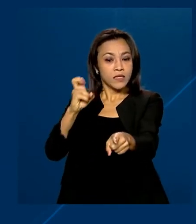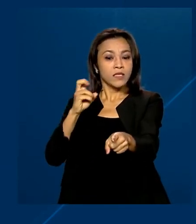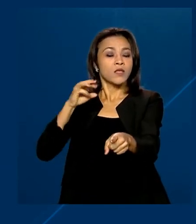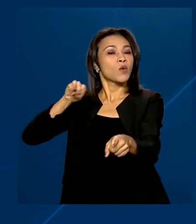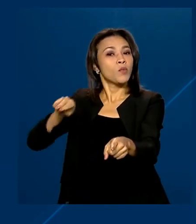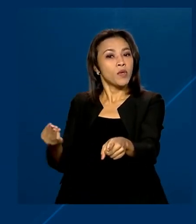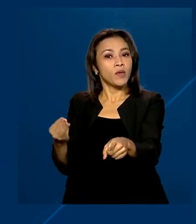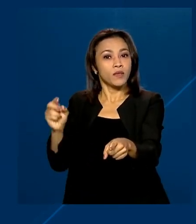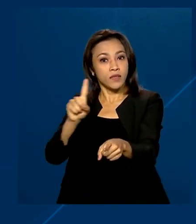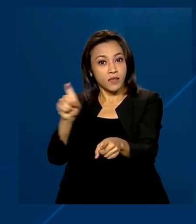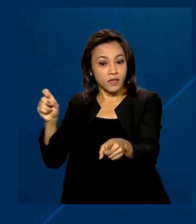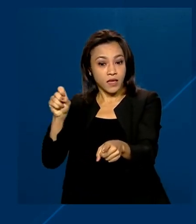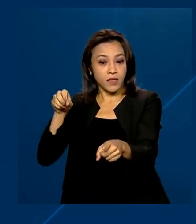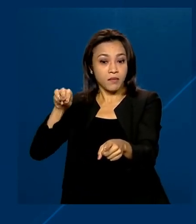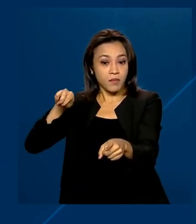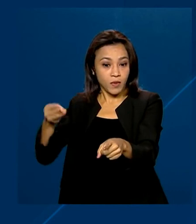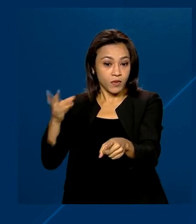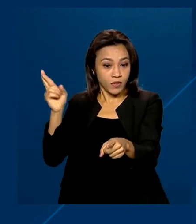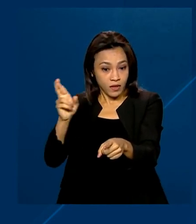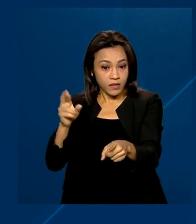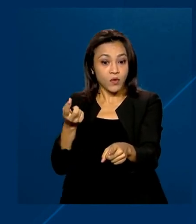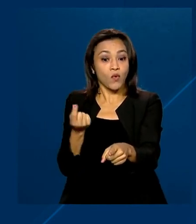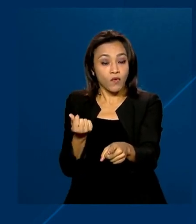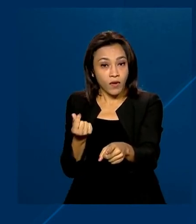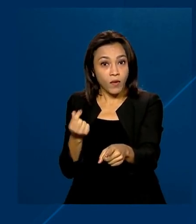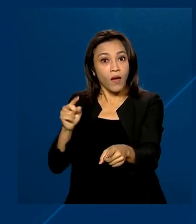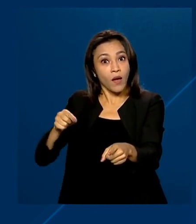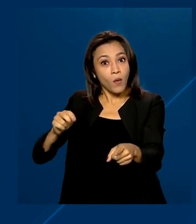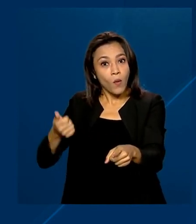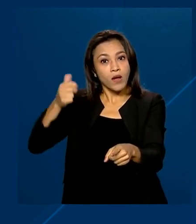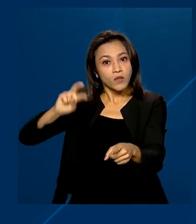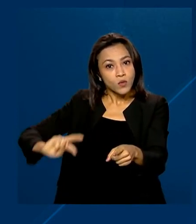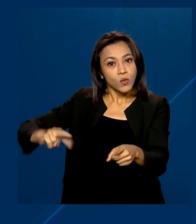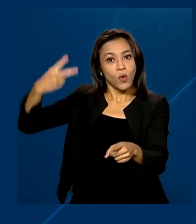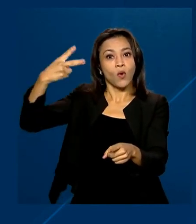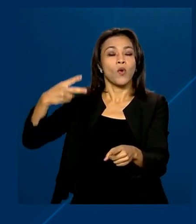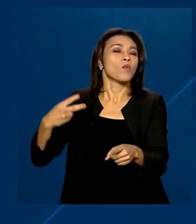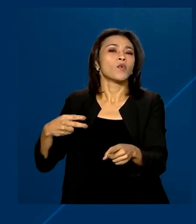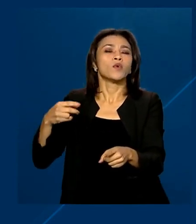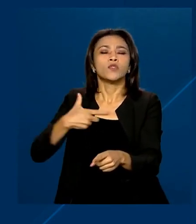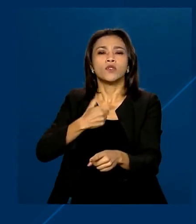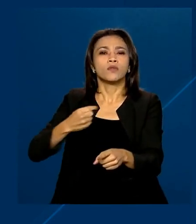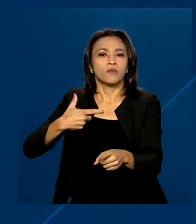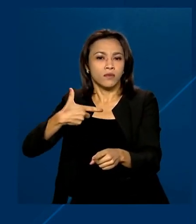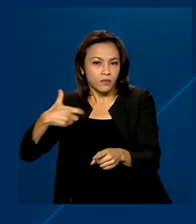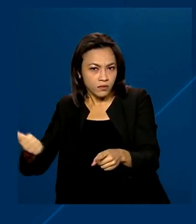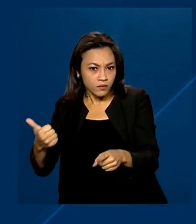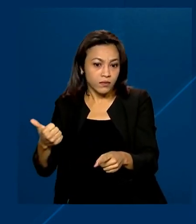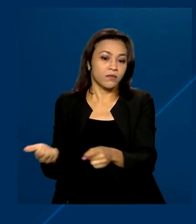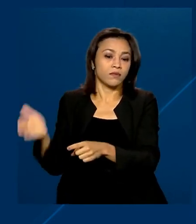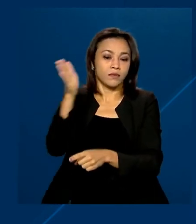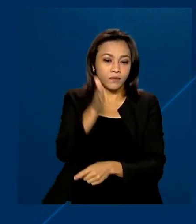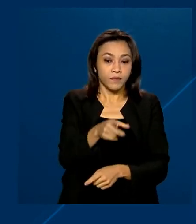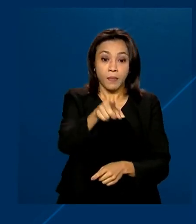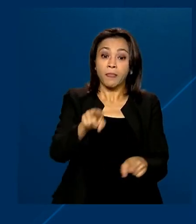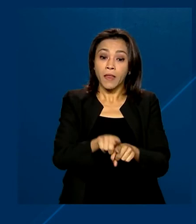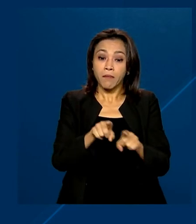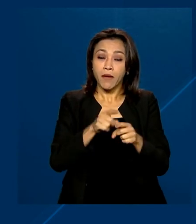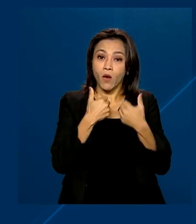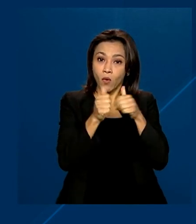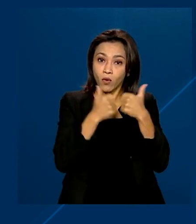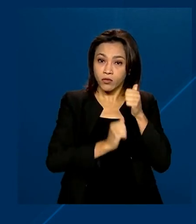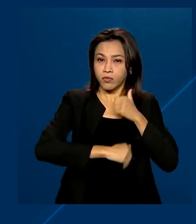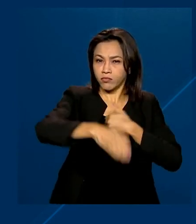e 100 milhões de reais. O valor é quase o dobro de junho de 2021. O transporte rodoviário cresceu